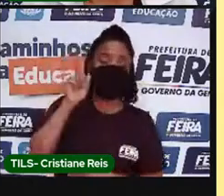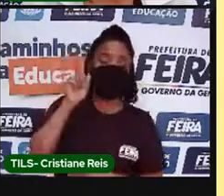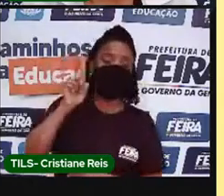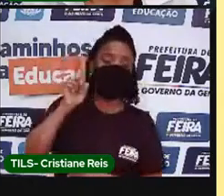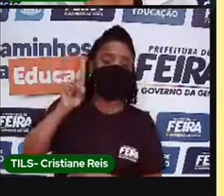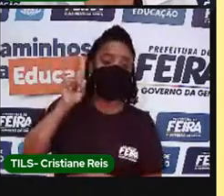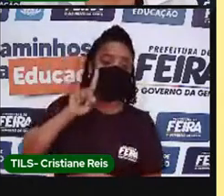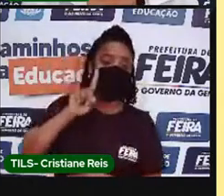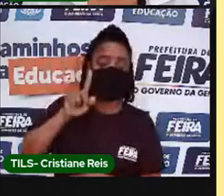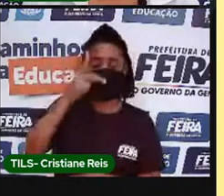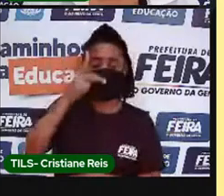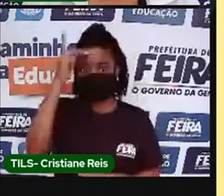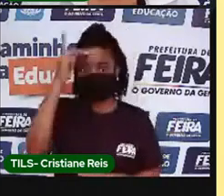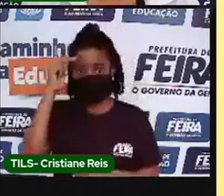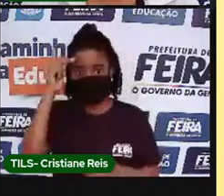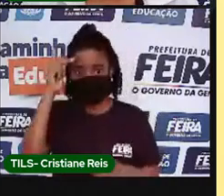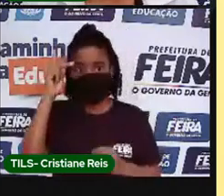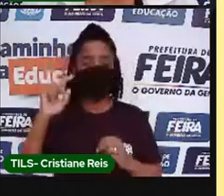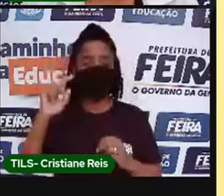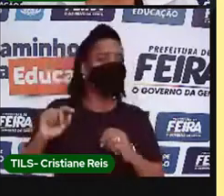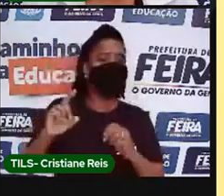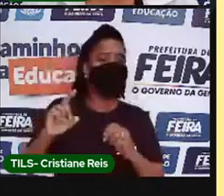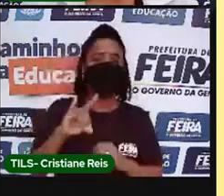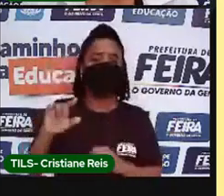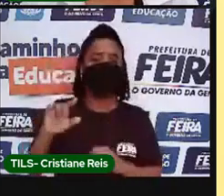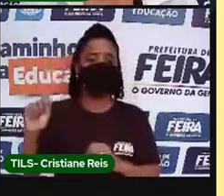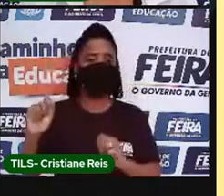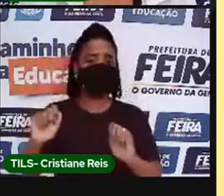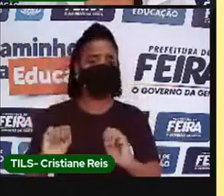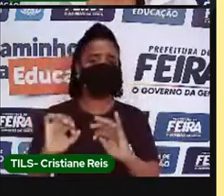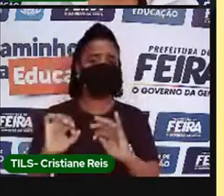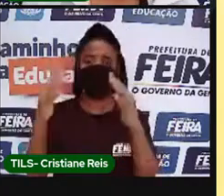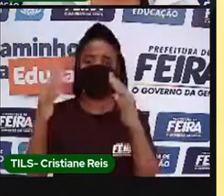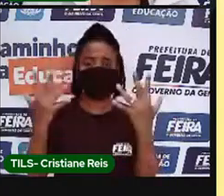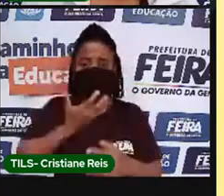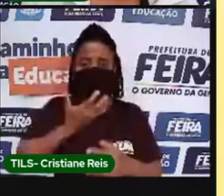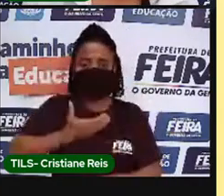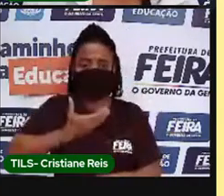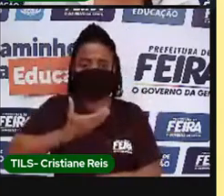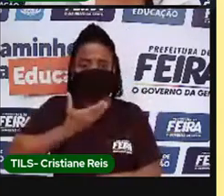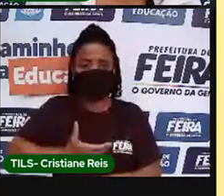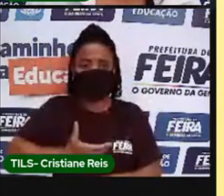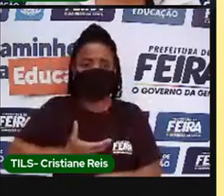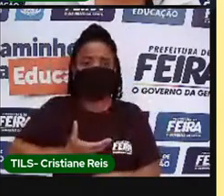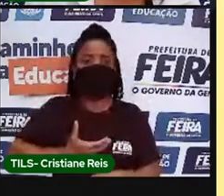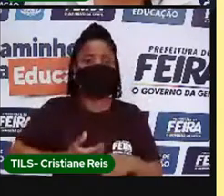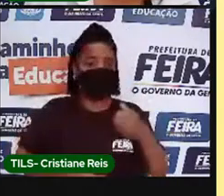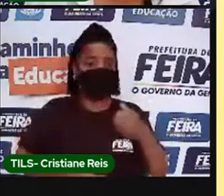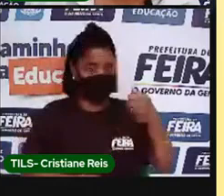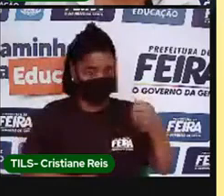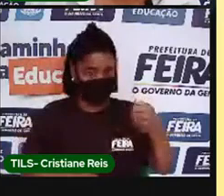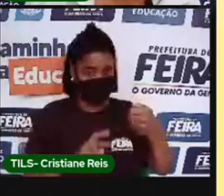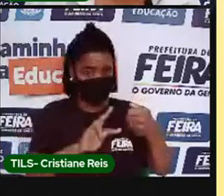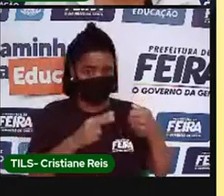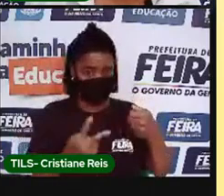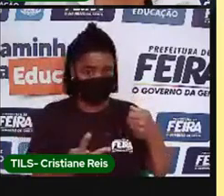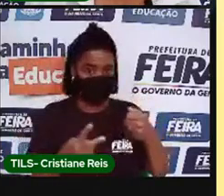faz passeatas nas ruas? Agradece a Deus pelas bênçãos concebidas?